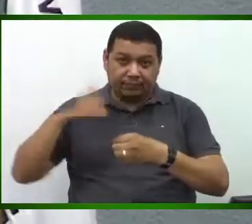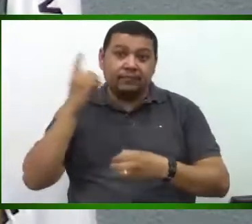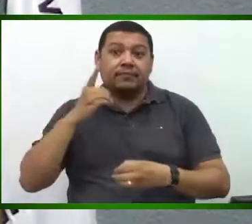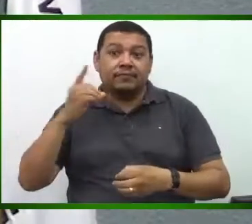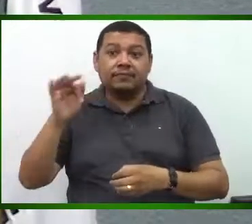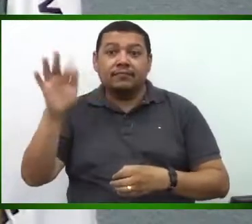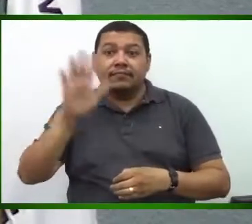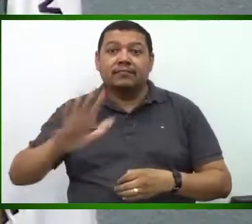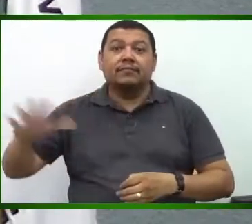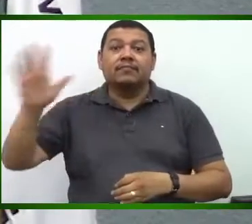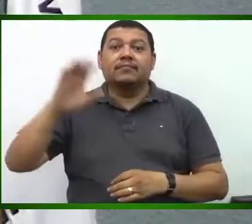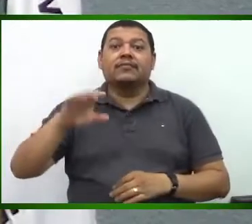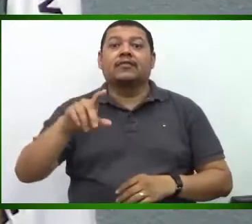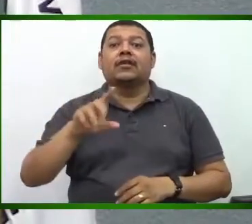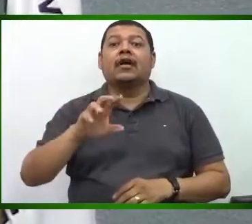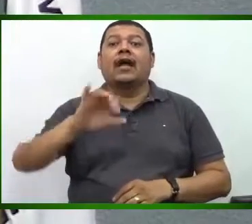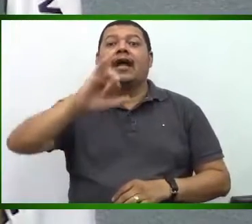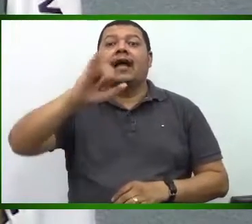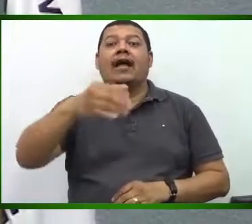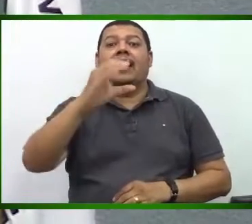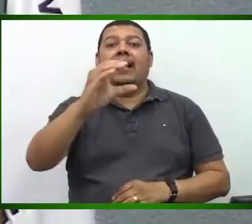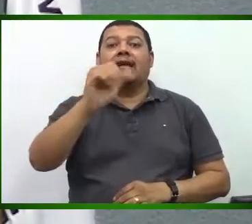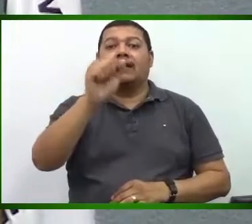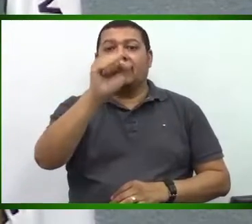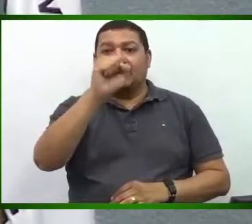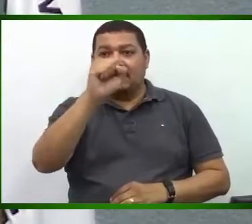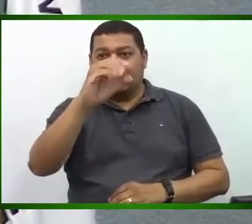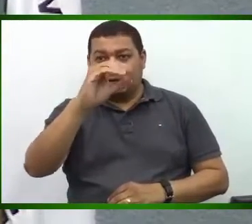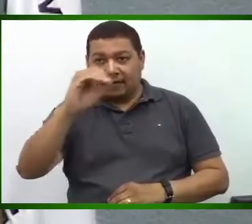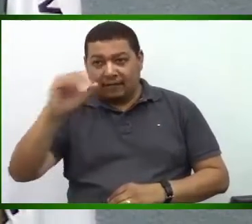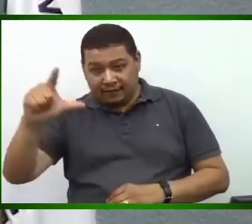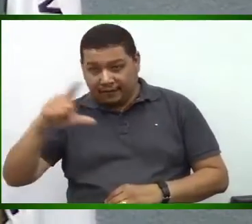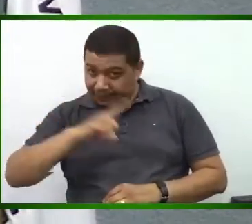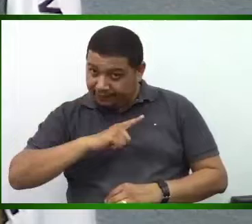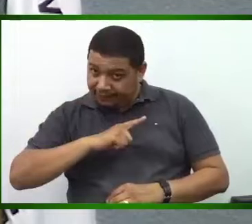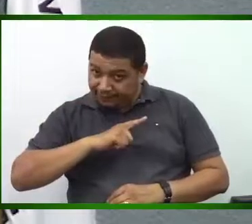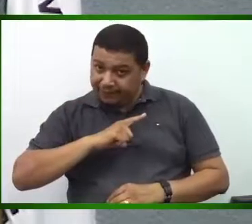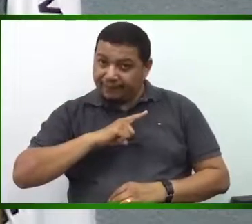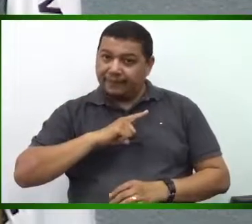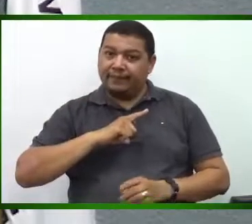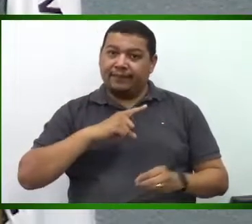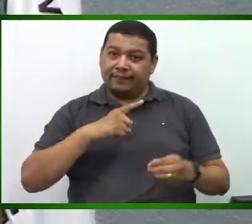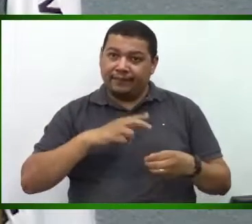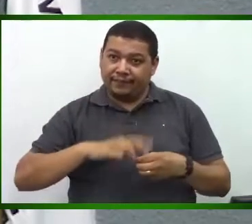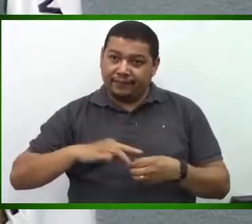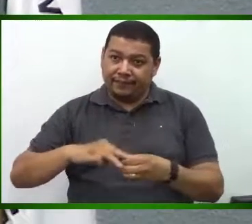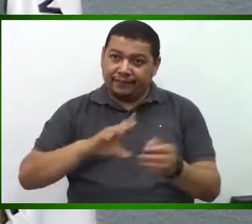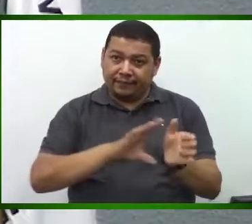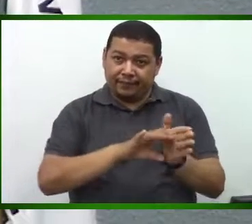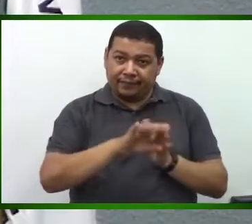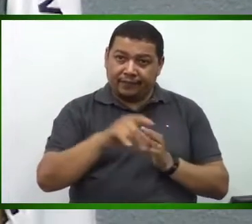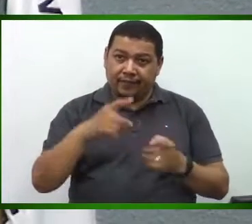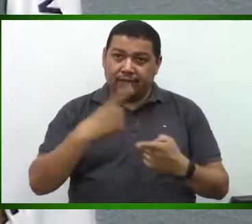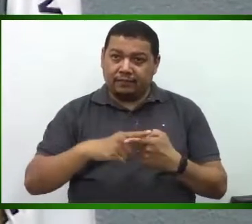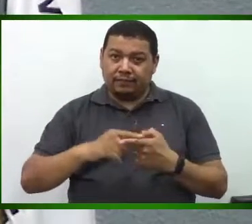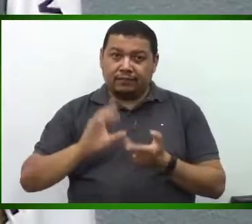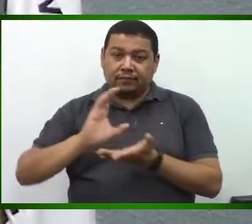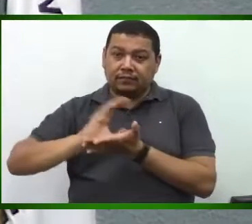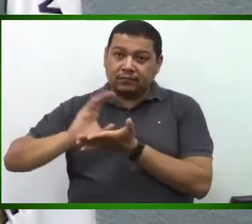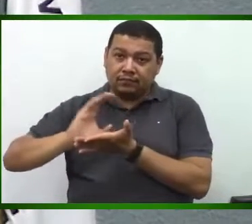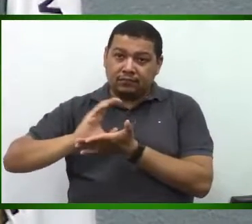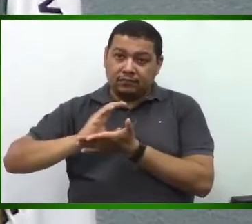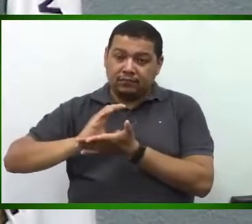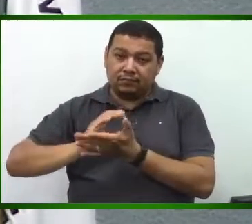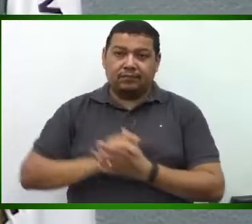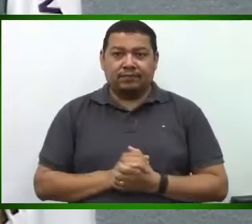Jaqueline Cassol tem tido com o nosso município de Cacoal pelos recursos destinados.